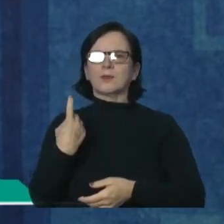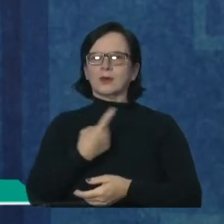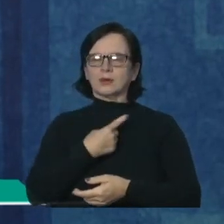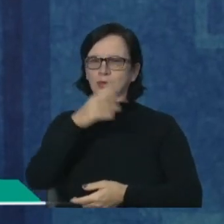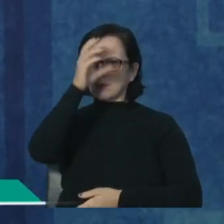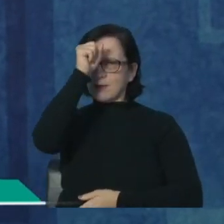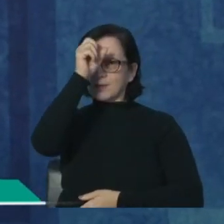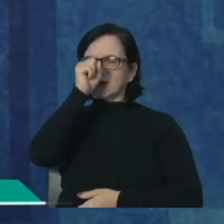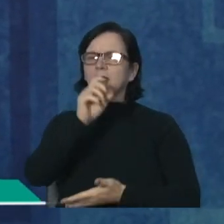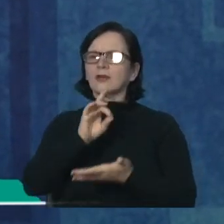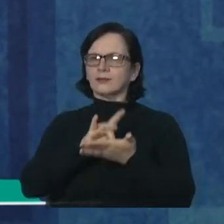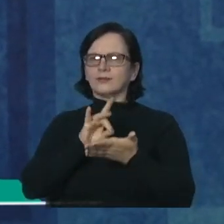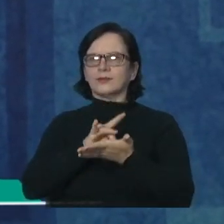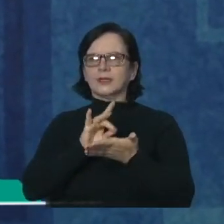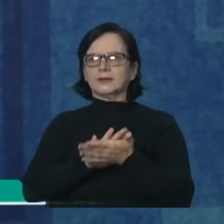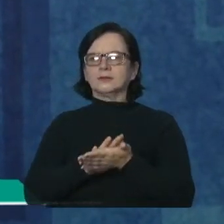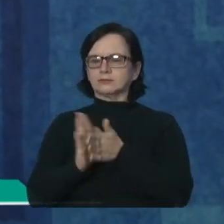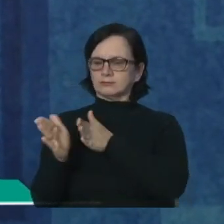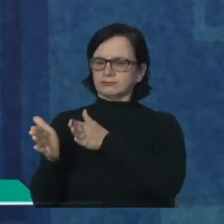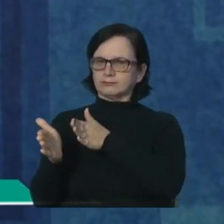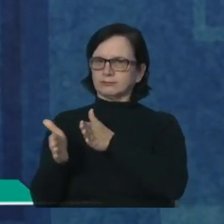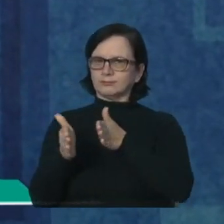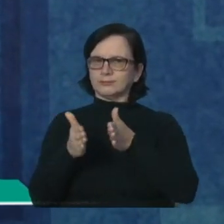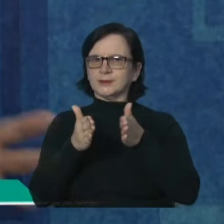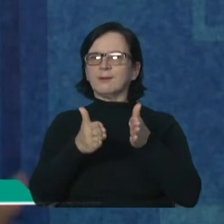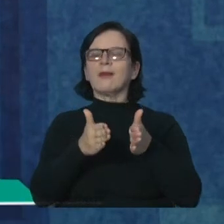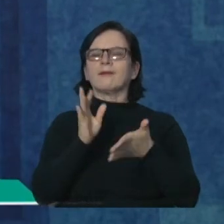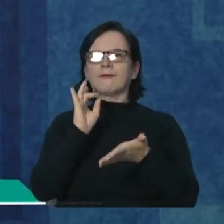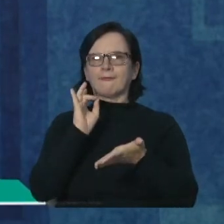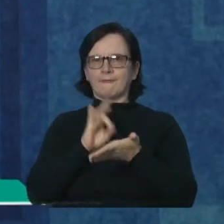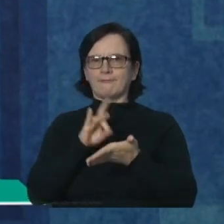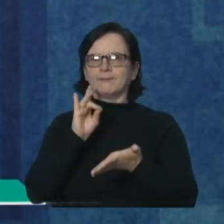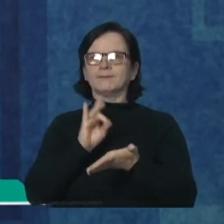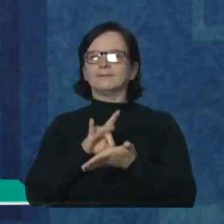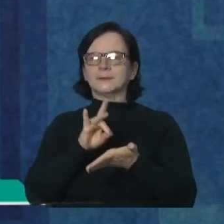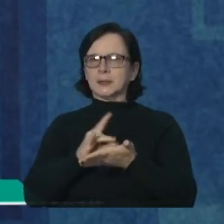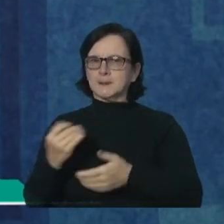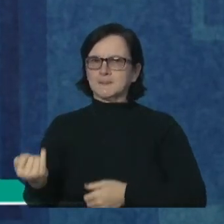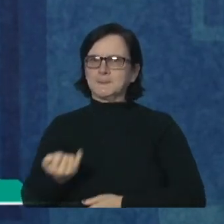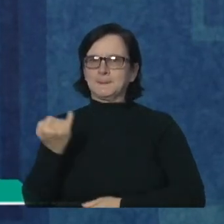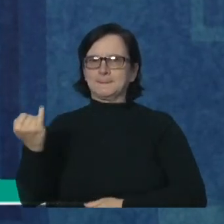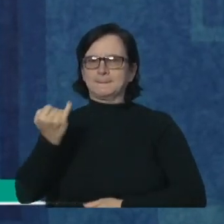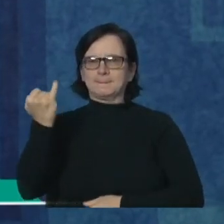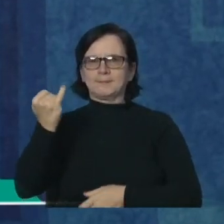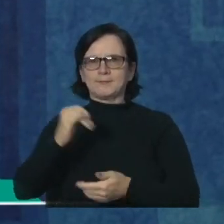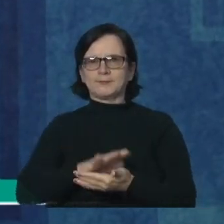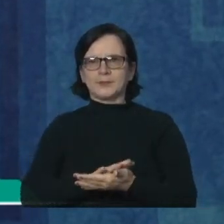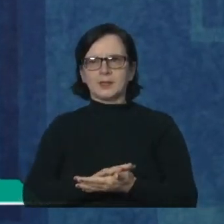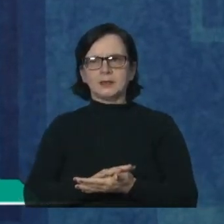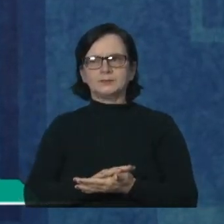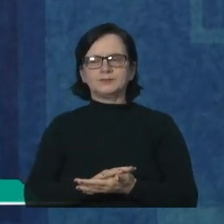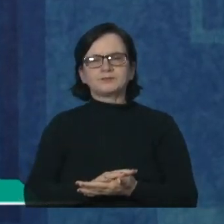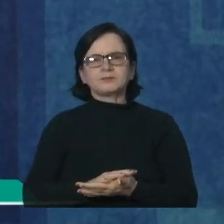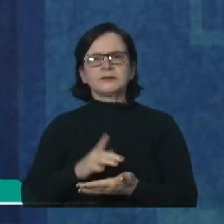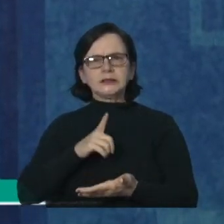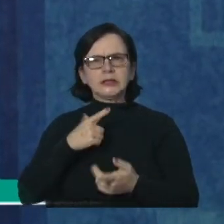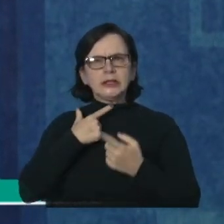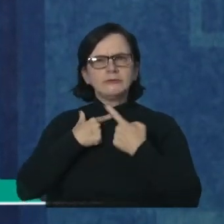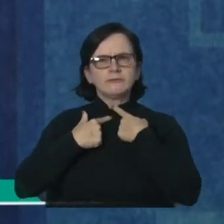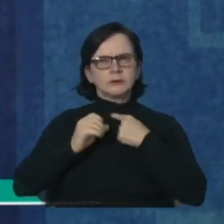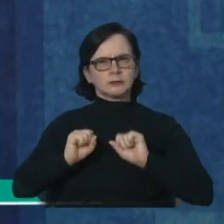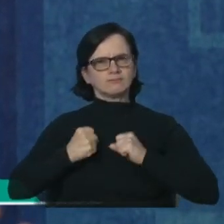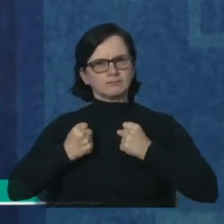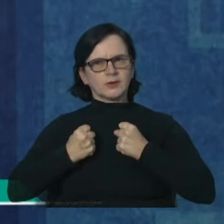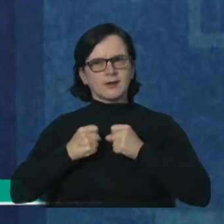cada dia. E a disciplina, não é Alex? A disciplina eu acho que é o principal, é fundamental. Então ter disciplina, ter vontade, ter